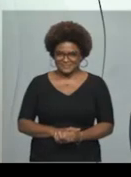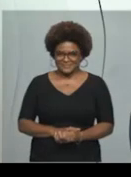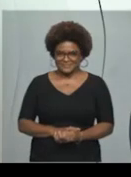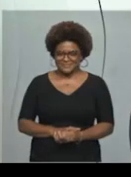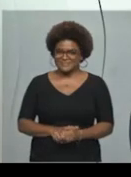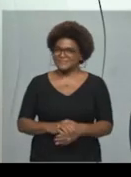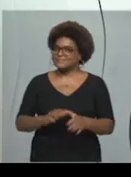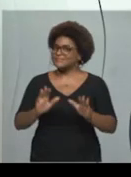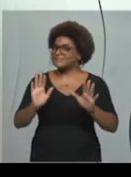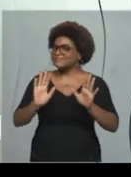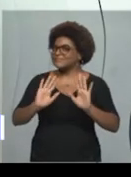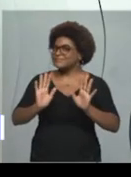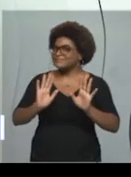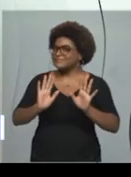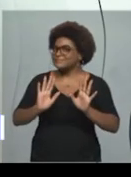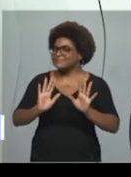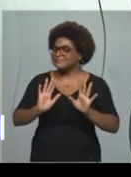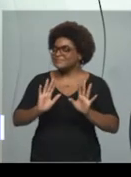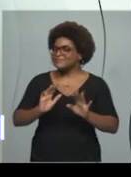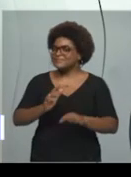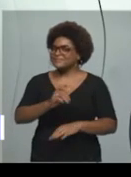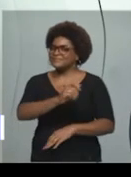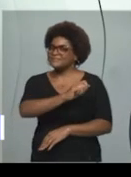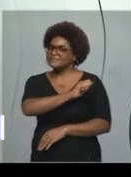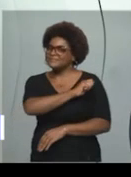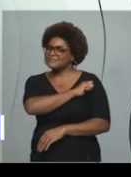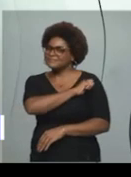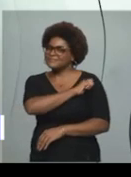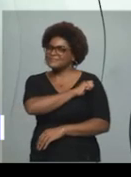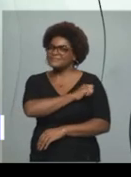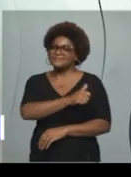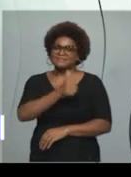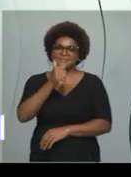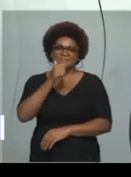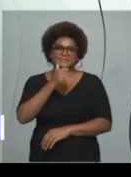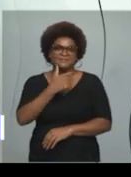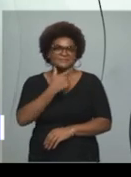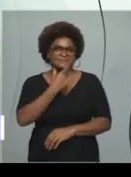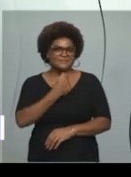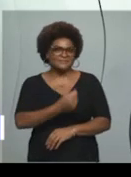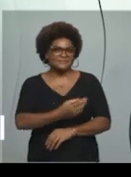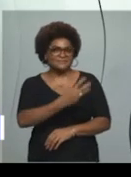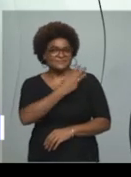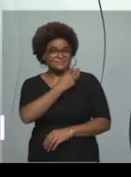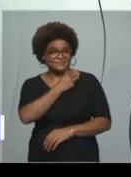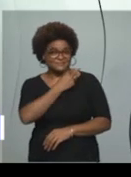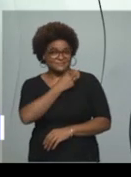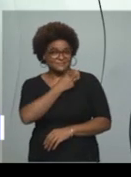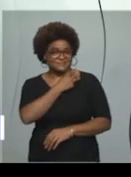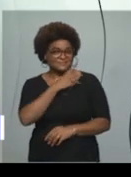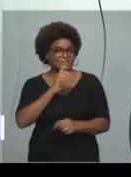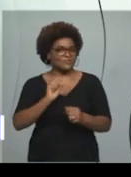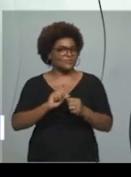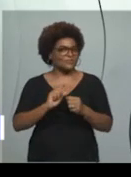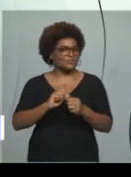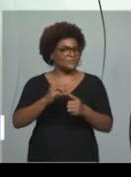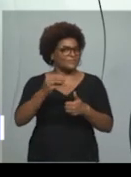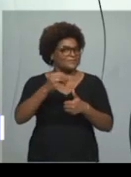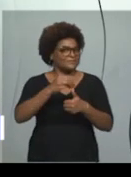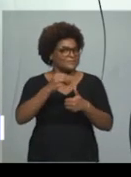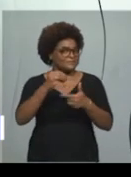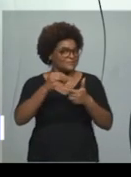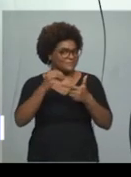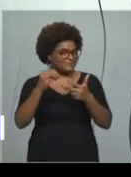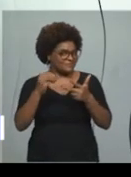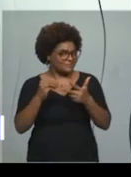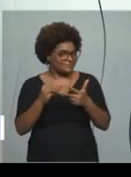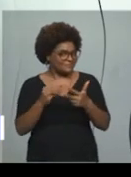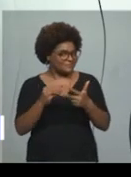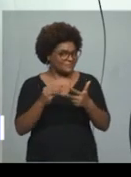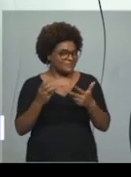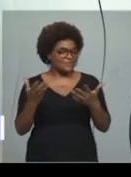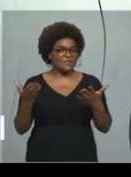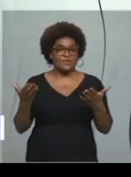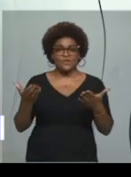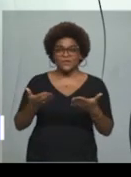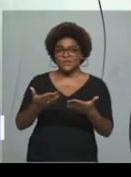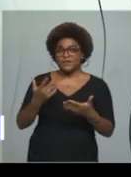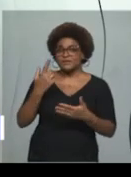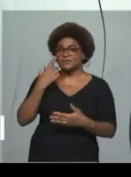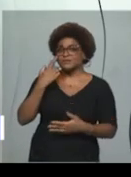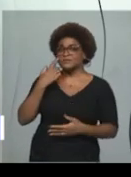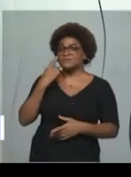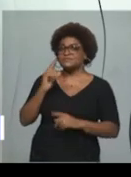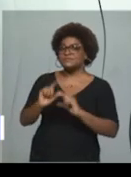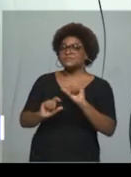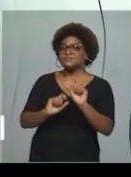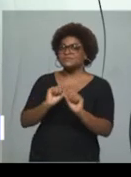Olá aluno e aluna do terceiro ano que vai fazer Enem. Hoje nós vamos ver algumas